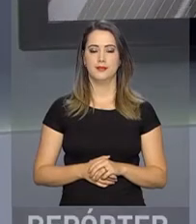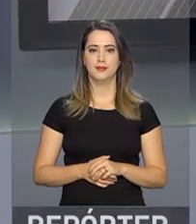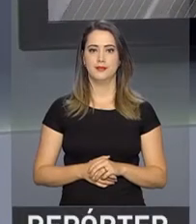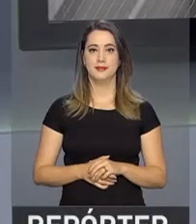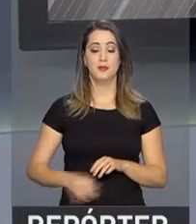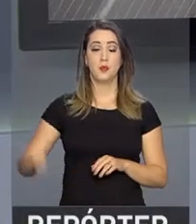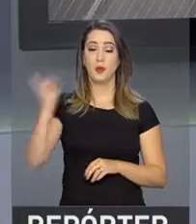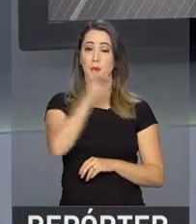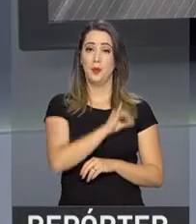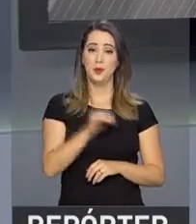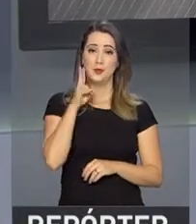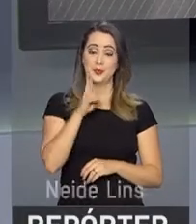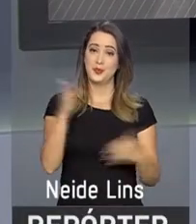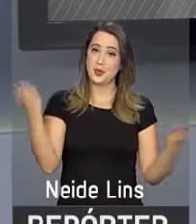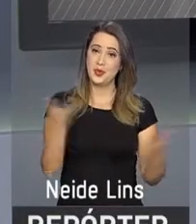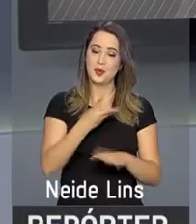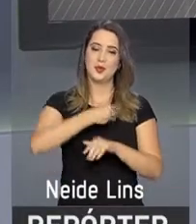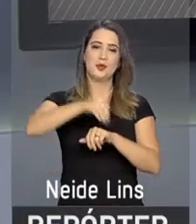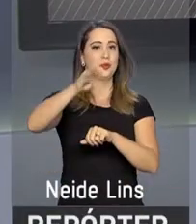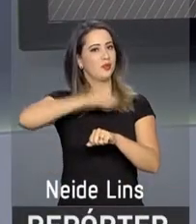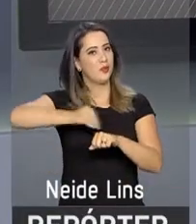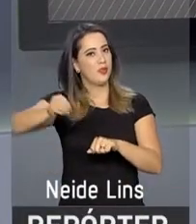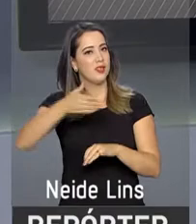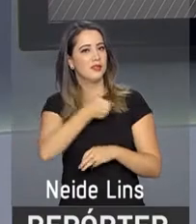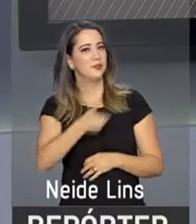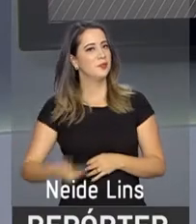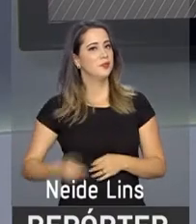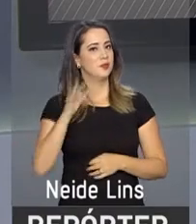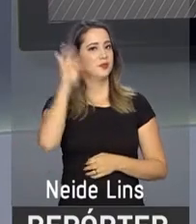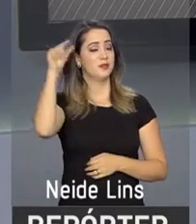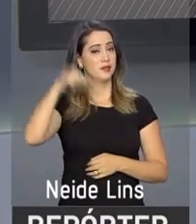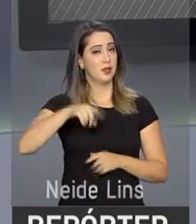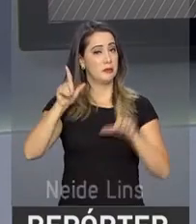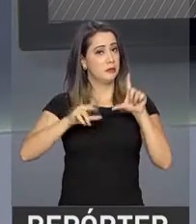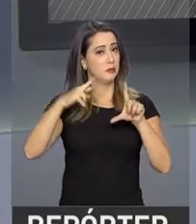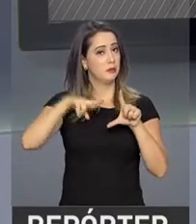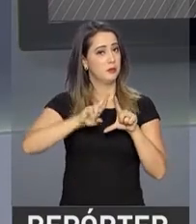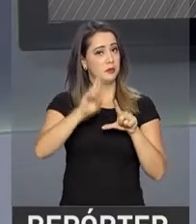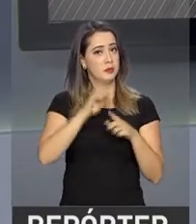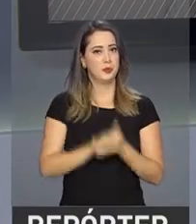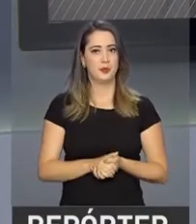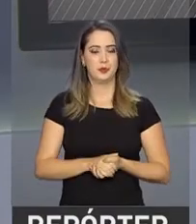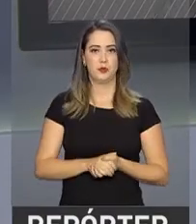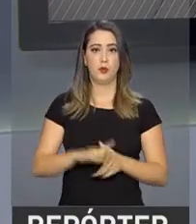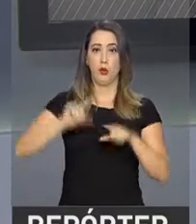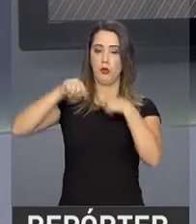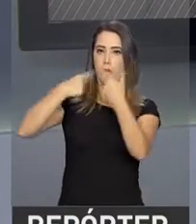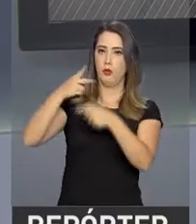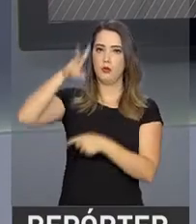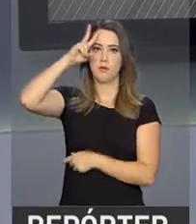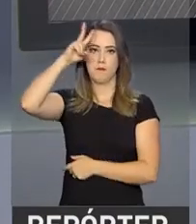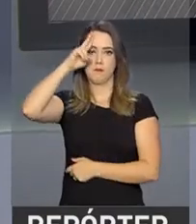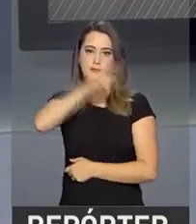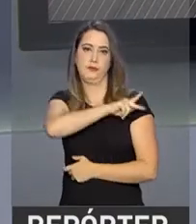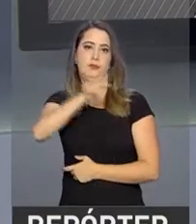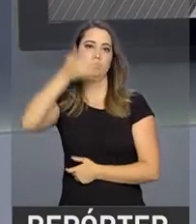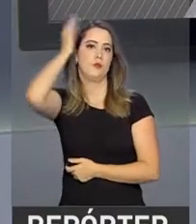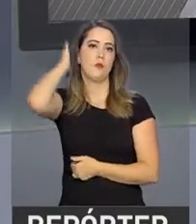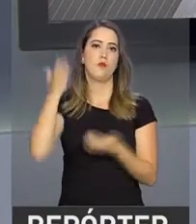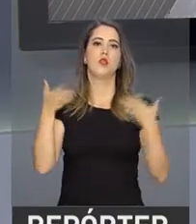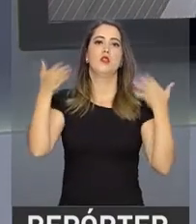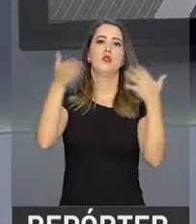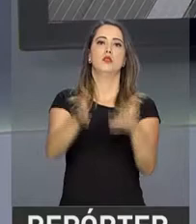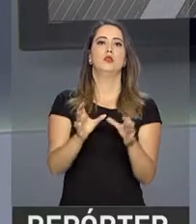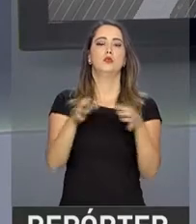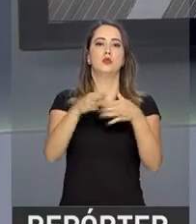Olá, acompanhe com a gente as notícias do governo federal aqui no repórter NBR. Na próxima segunda-feira o presidente Michel Temer vai